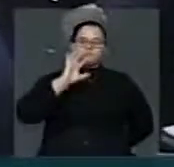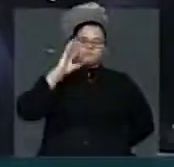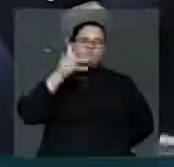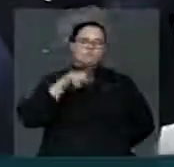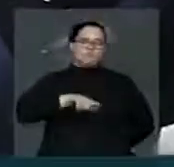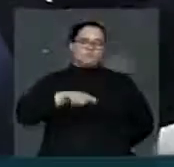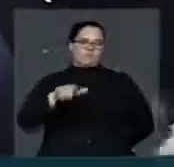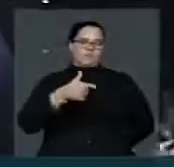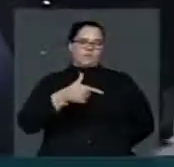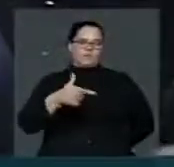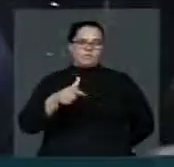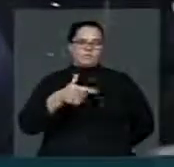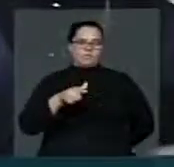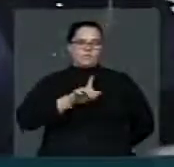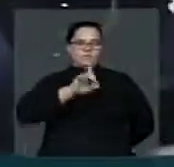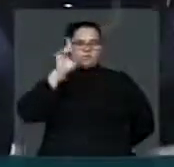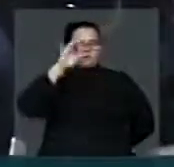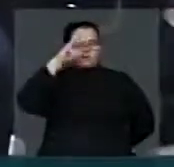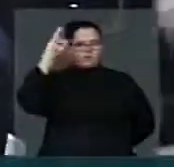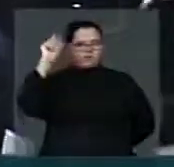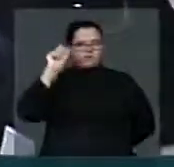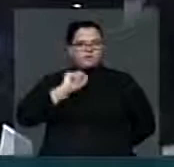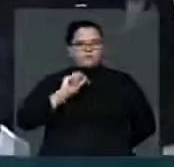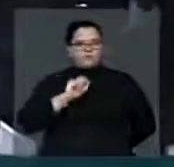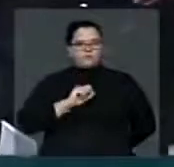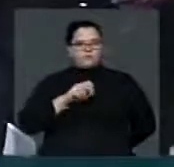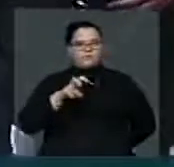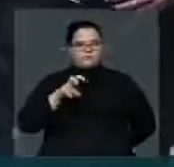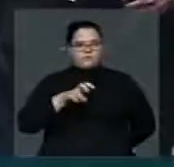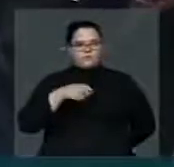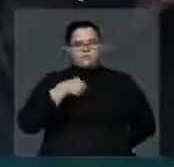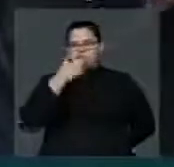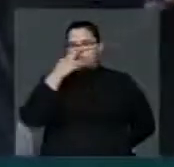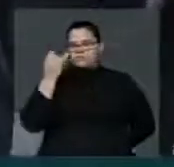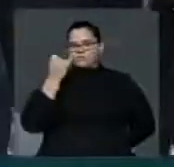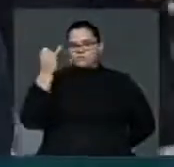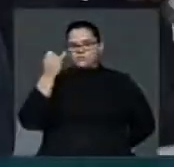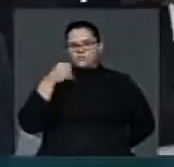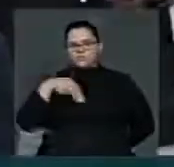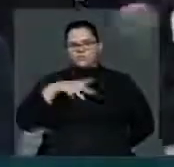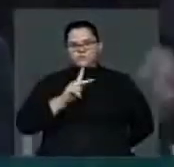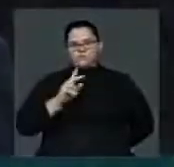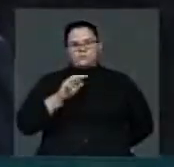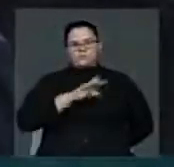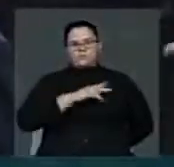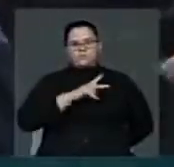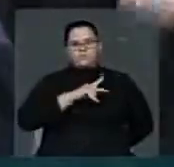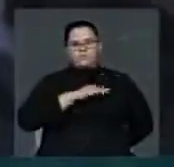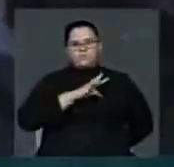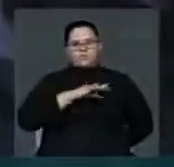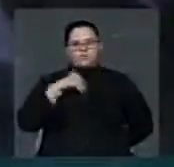Portanto, é fundamental para o Brasil que seja aprovado o MP e o PT votar sim, senhor Presidente.